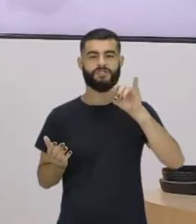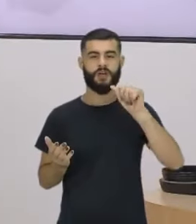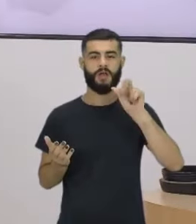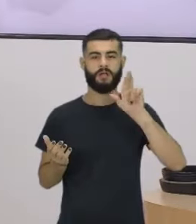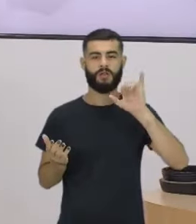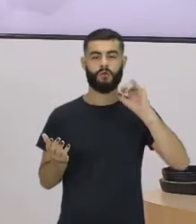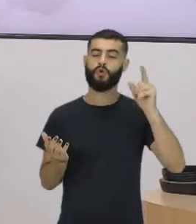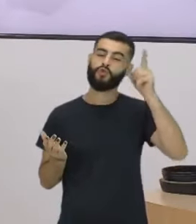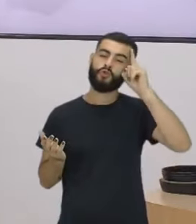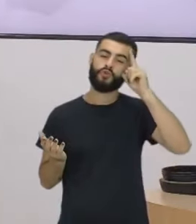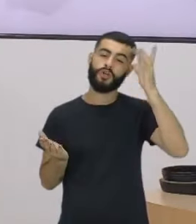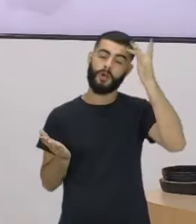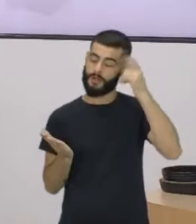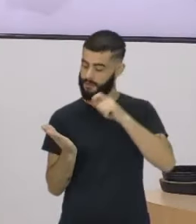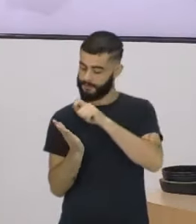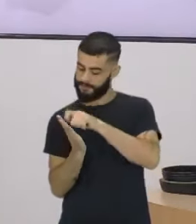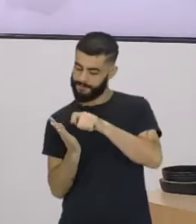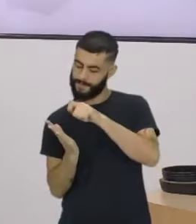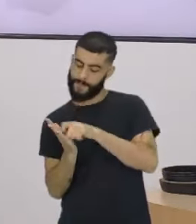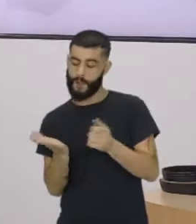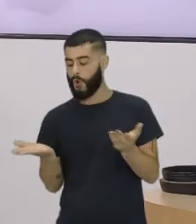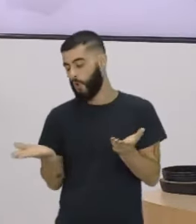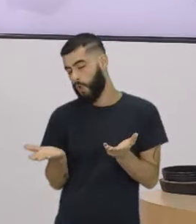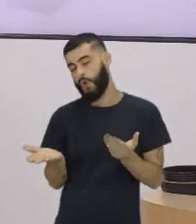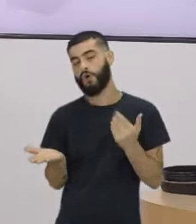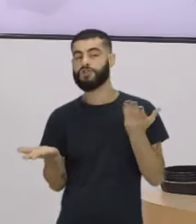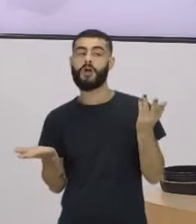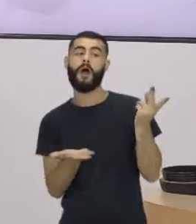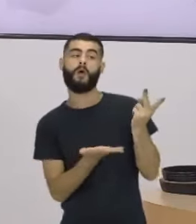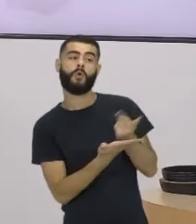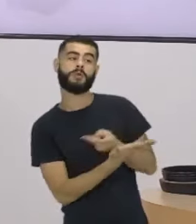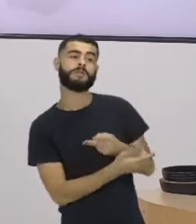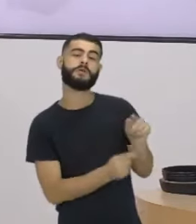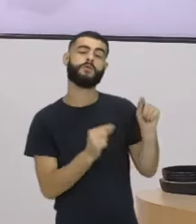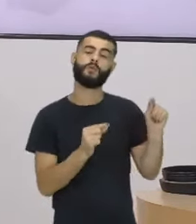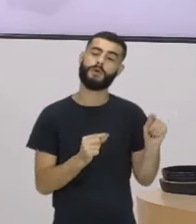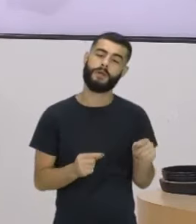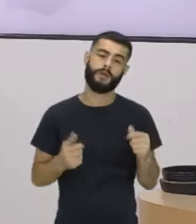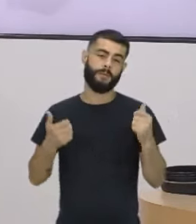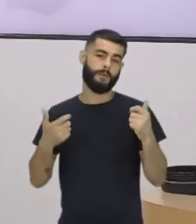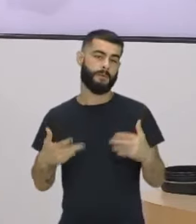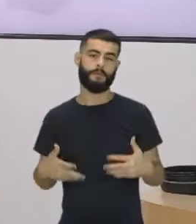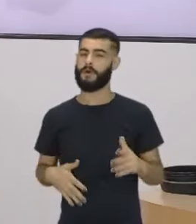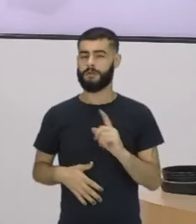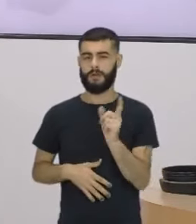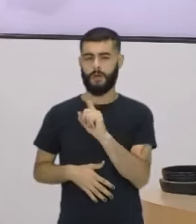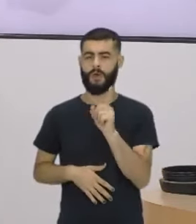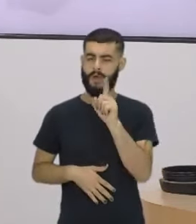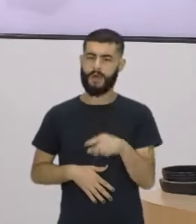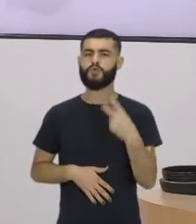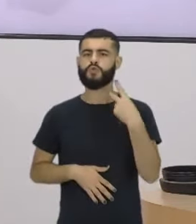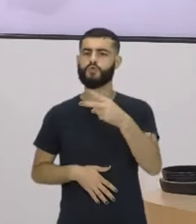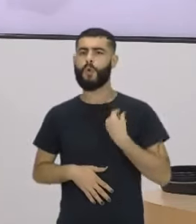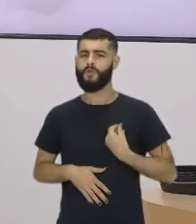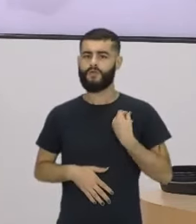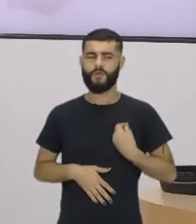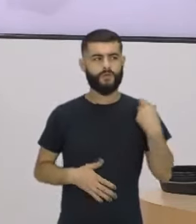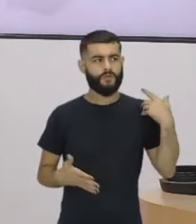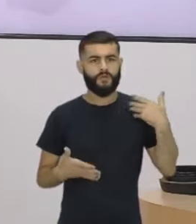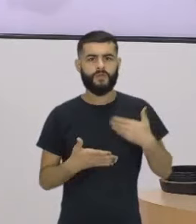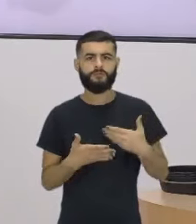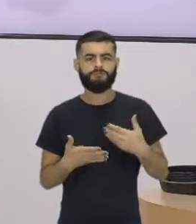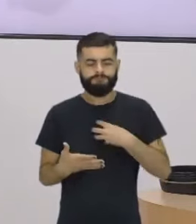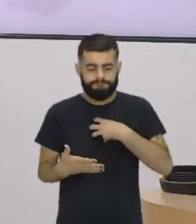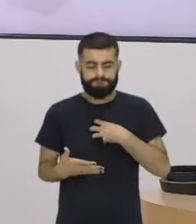olá, meu querido diário, hoje aconteceu, não. É um momento de você registrar o que está acontecendo na sua vida. Então, o que que tem? Eu estou no